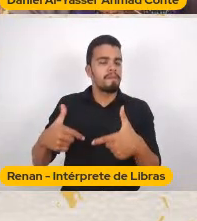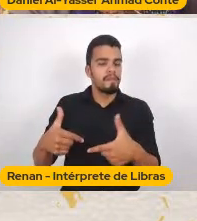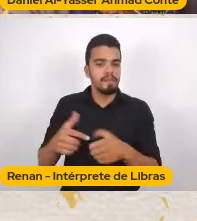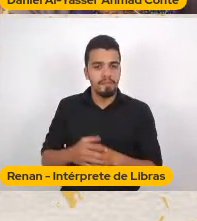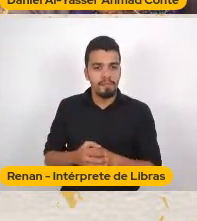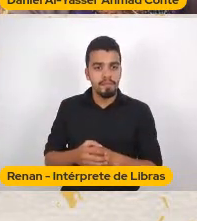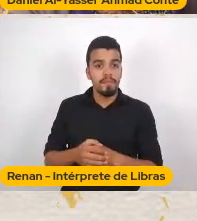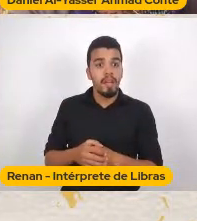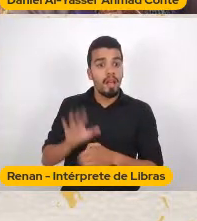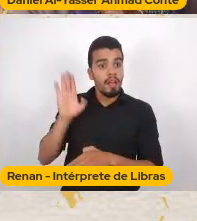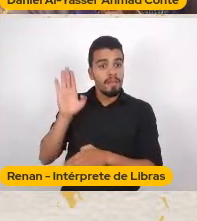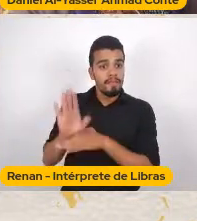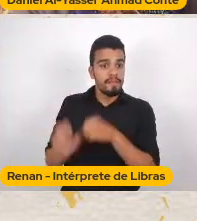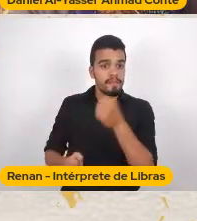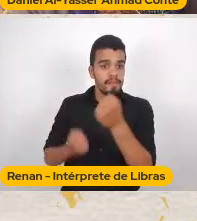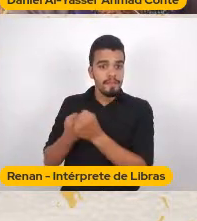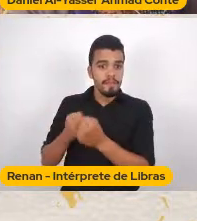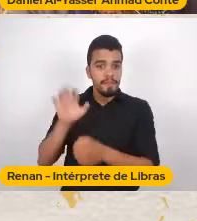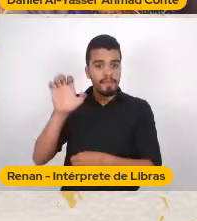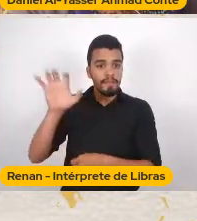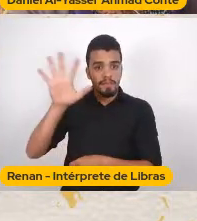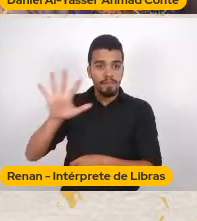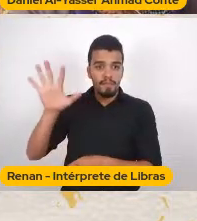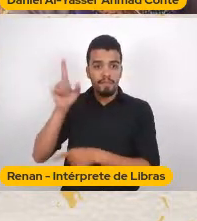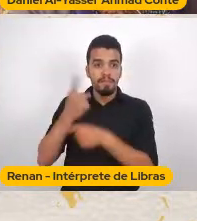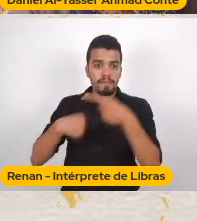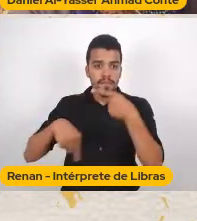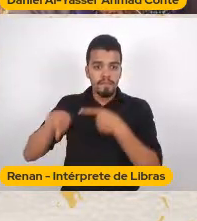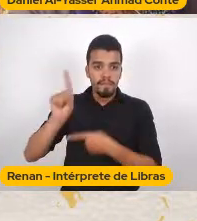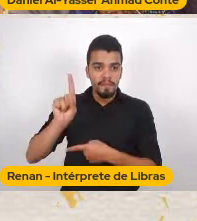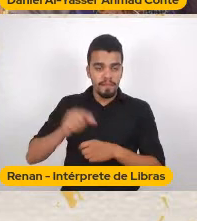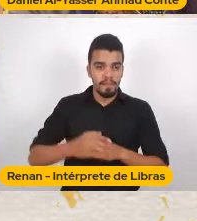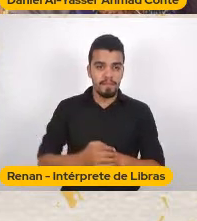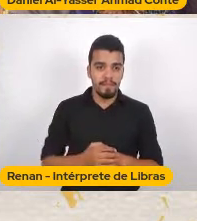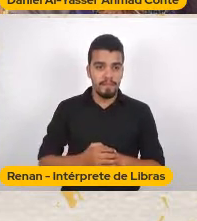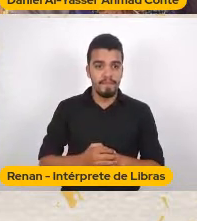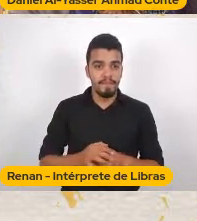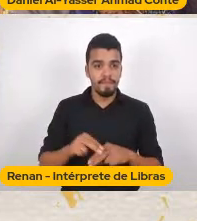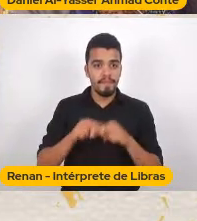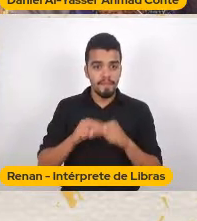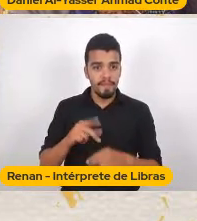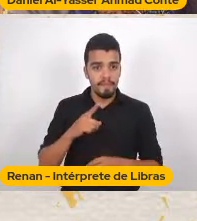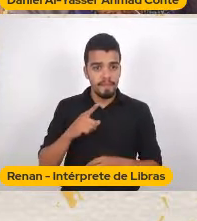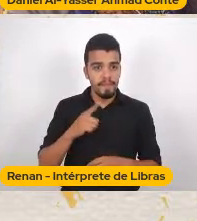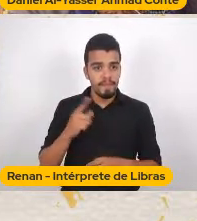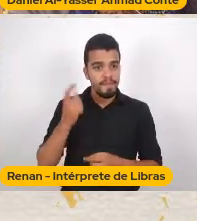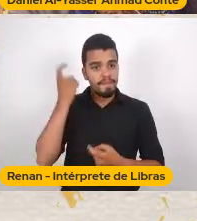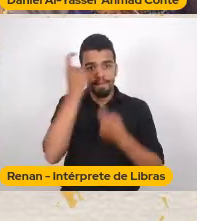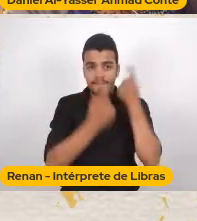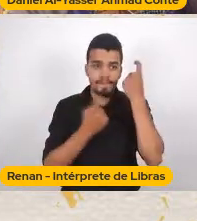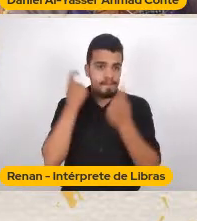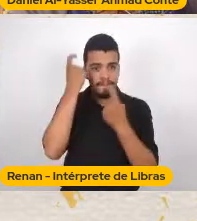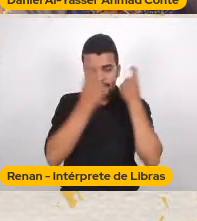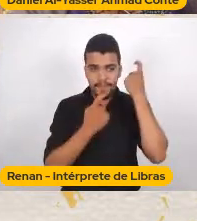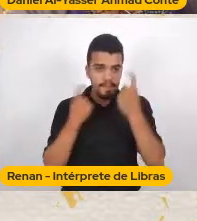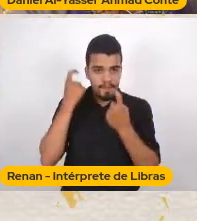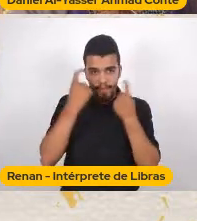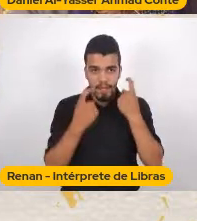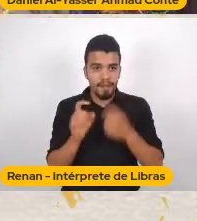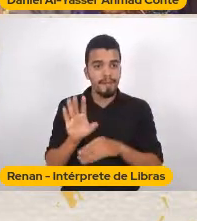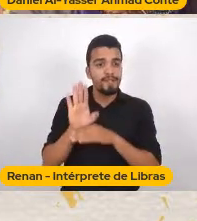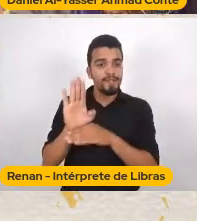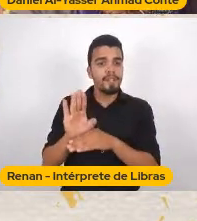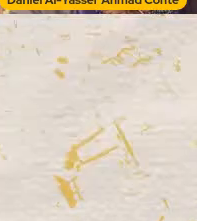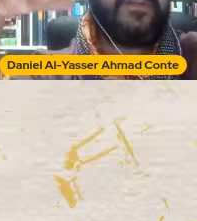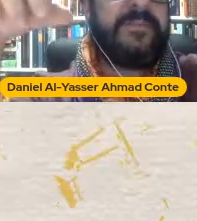Agora Era muito preocupante Era muito preocupante Simplesmente Ajudar a Europa A se reerguer